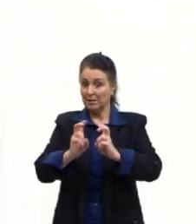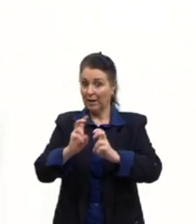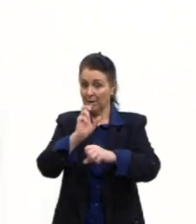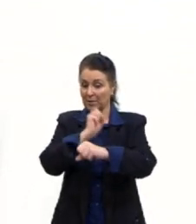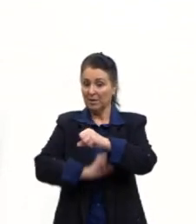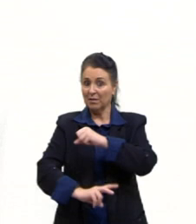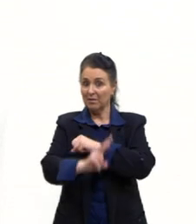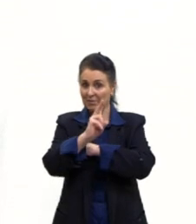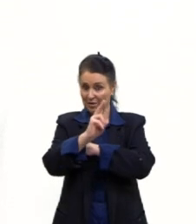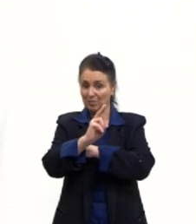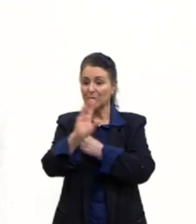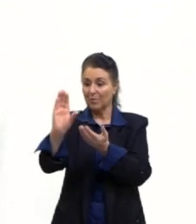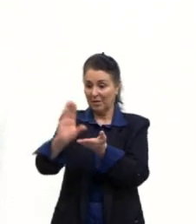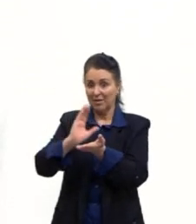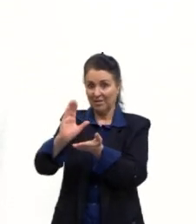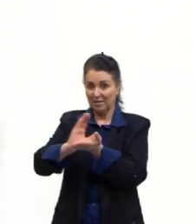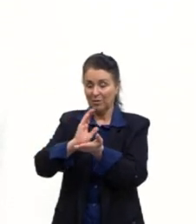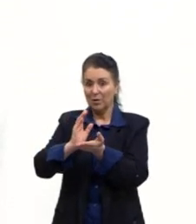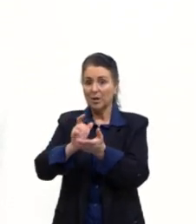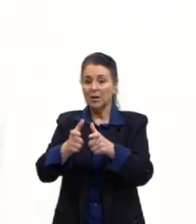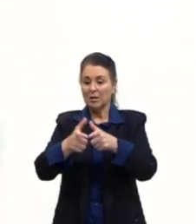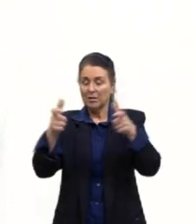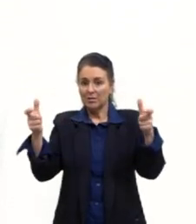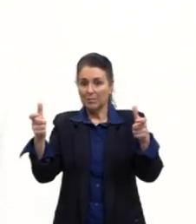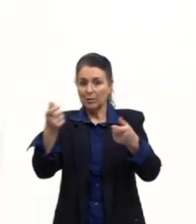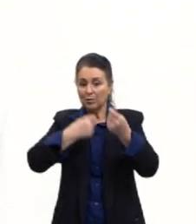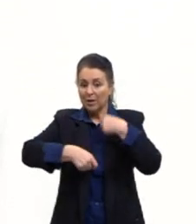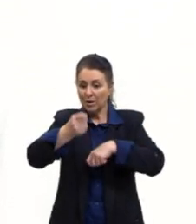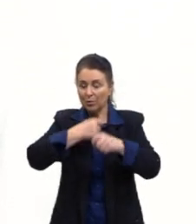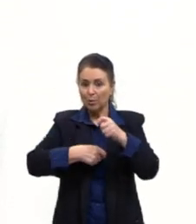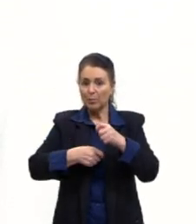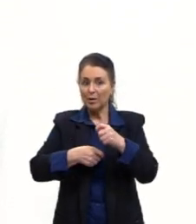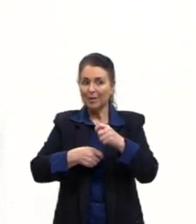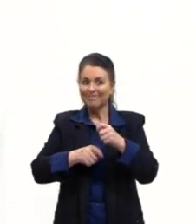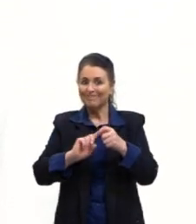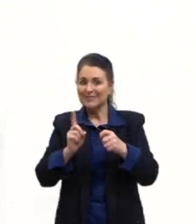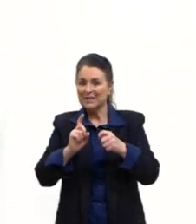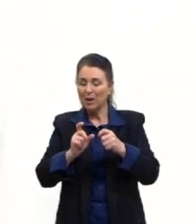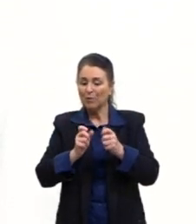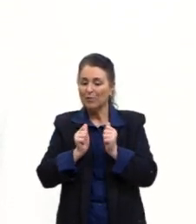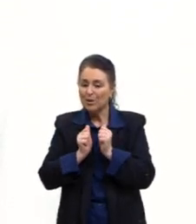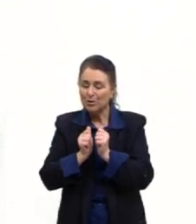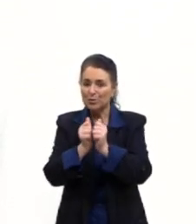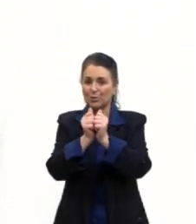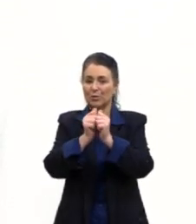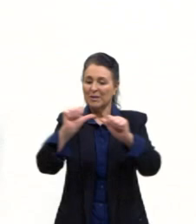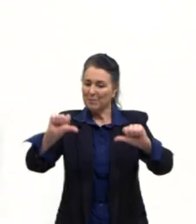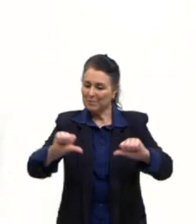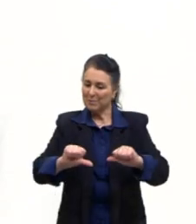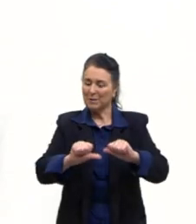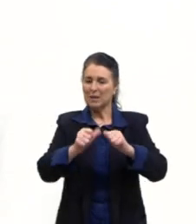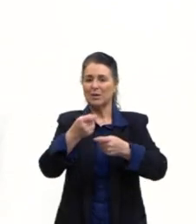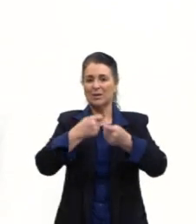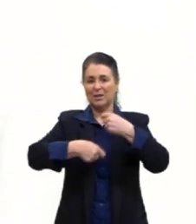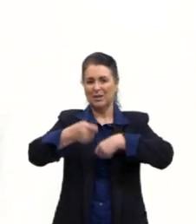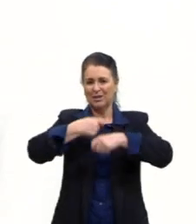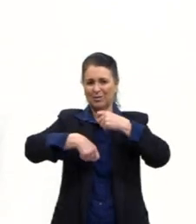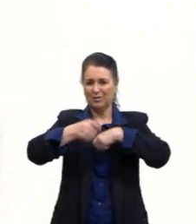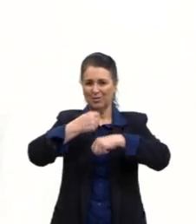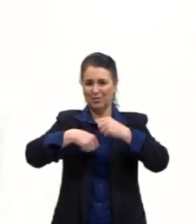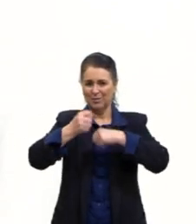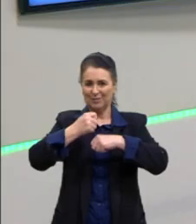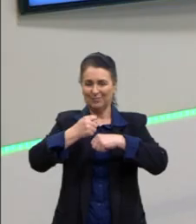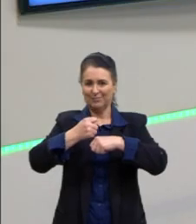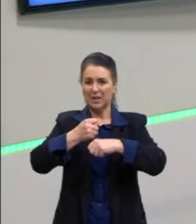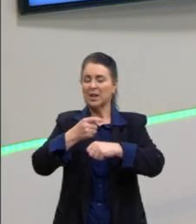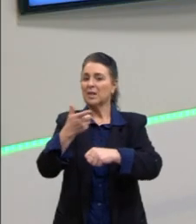E o crescimento da economia deles não acompanha essa melhoria econômica, social, entre outras coisas. Então, eles não têm um